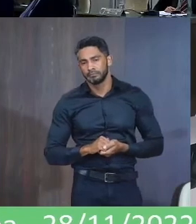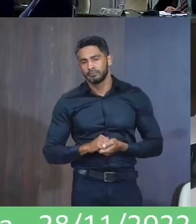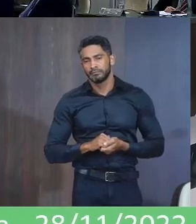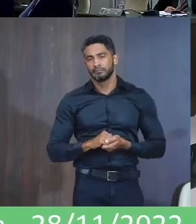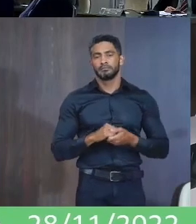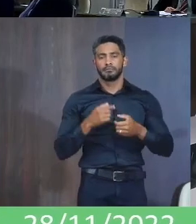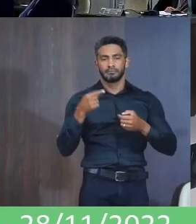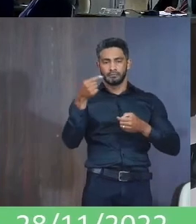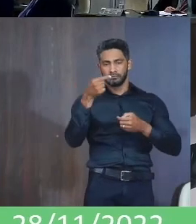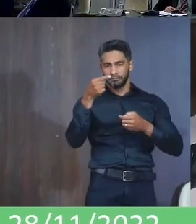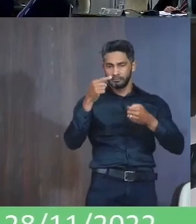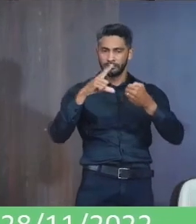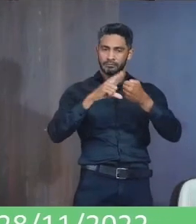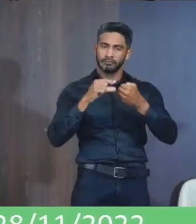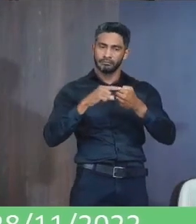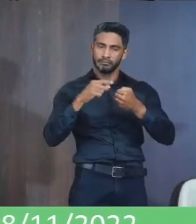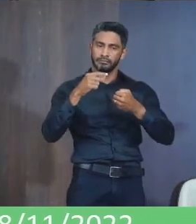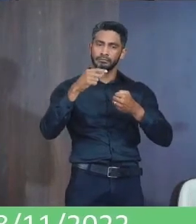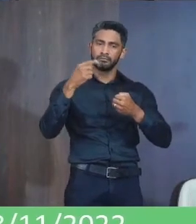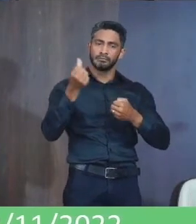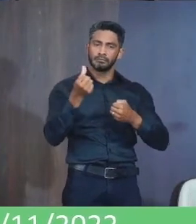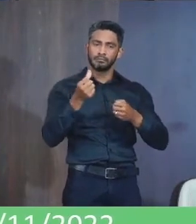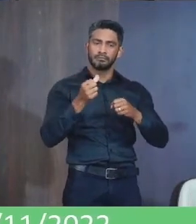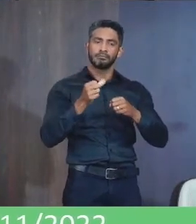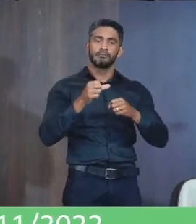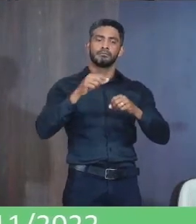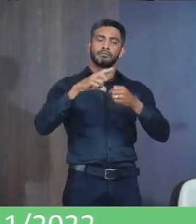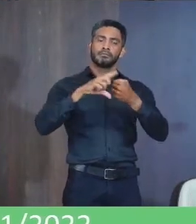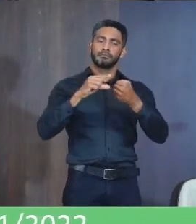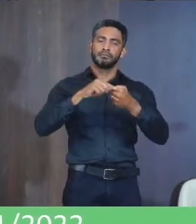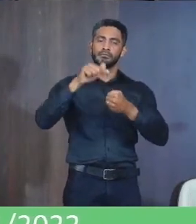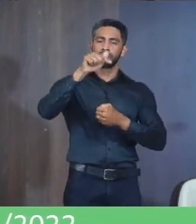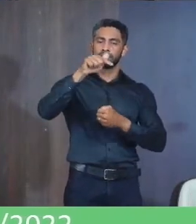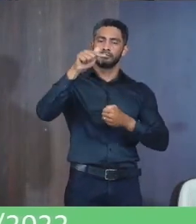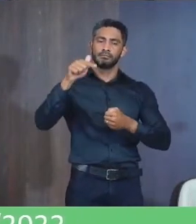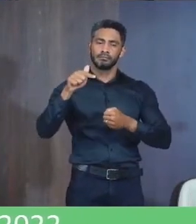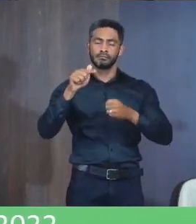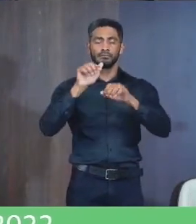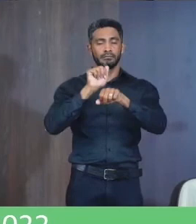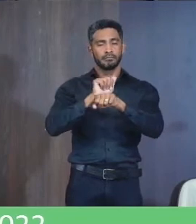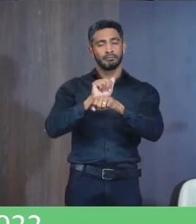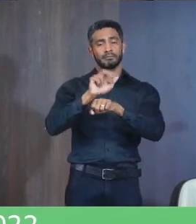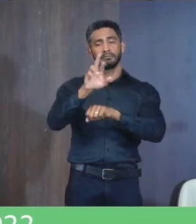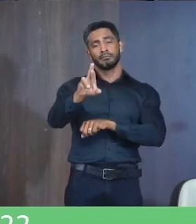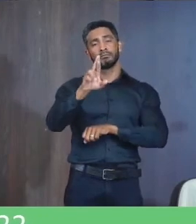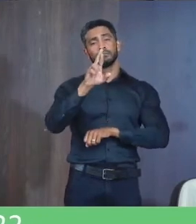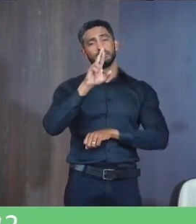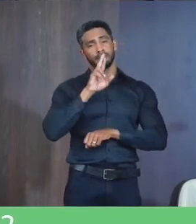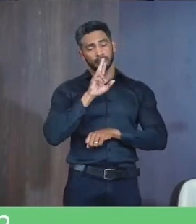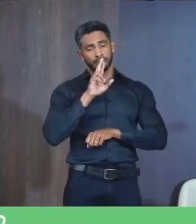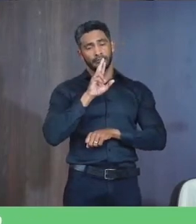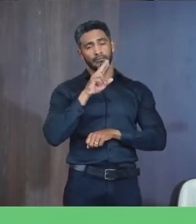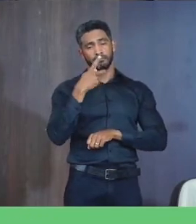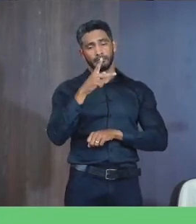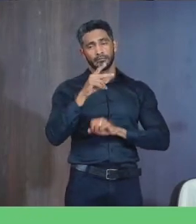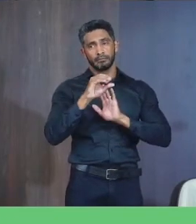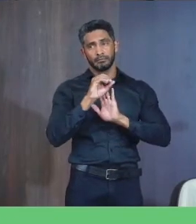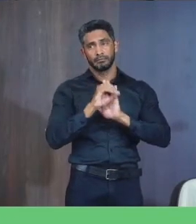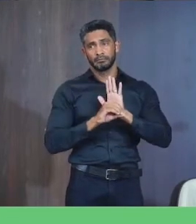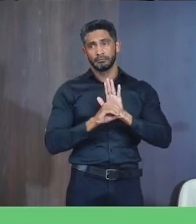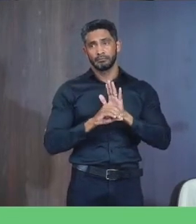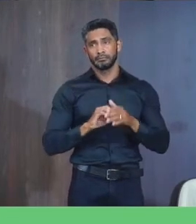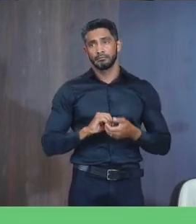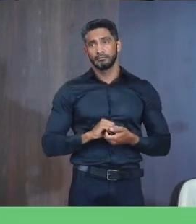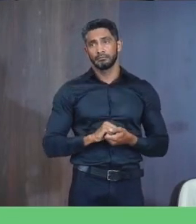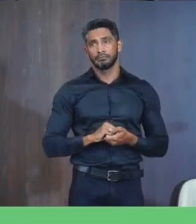o foco No parágrafo Sexto Artigo 77 Da lei orgânica Do município de Janaúba Aguardo a resposta A este ofício Em tempo hábil